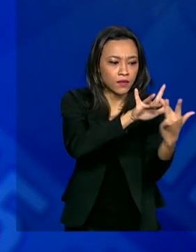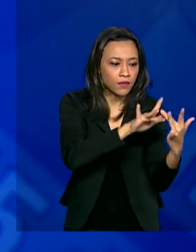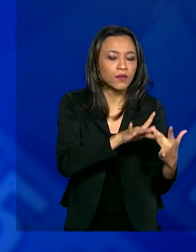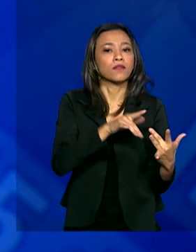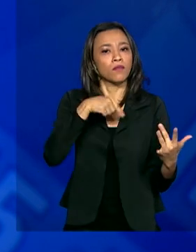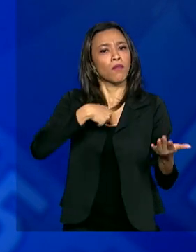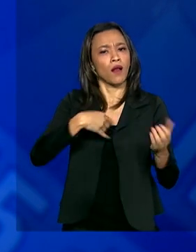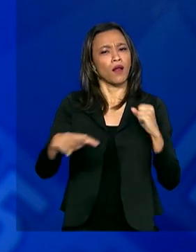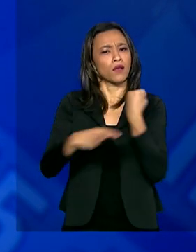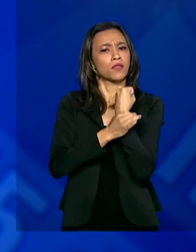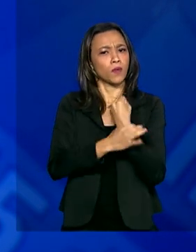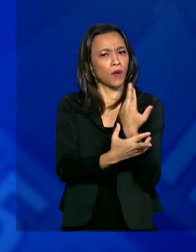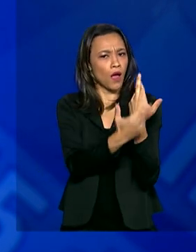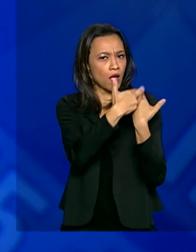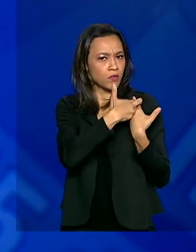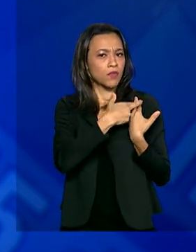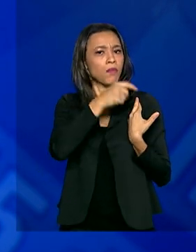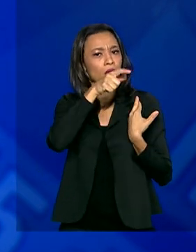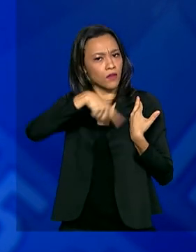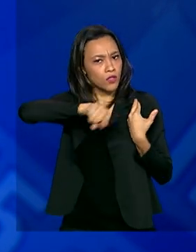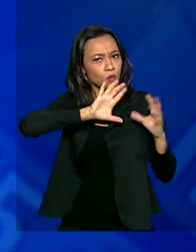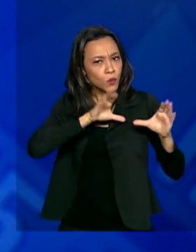responsabilidade da equipe pelas pessoas atendidas.